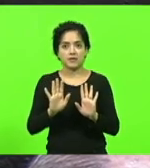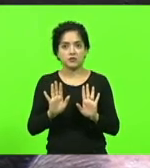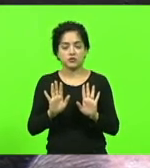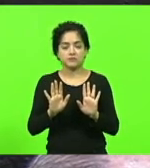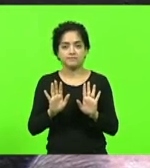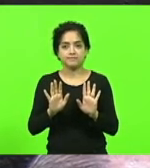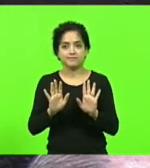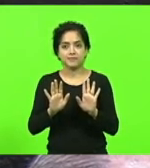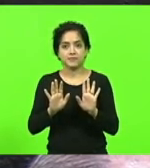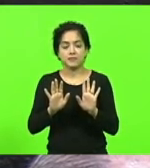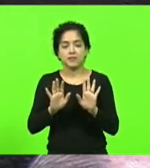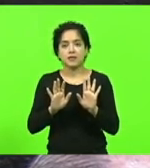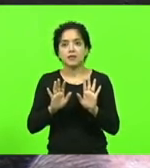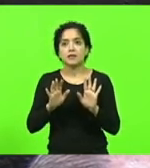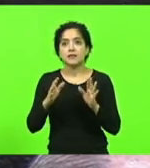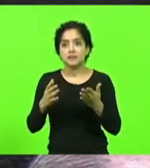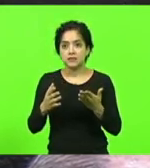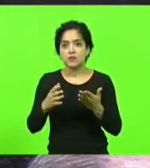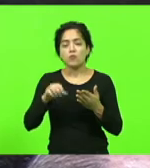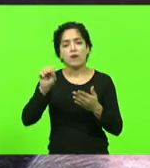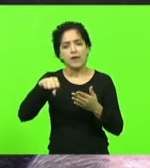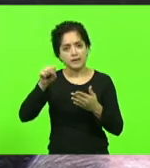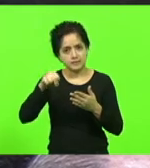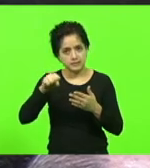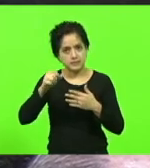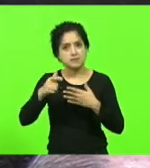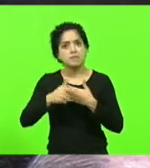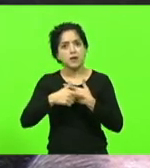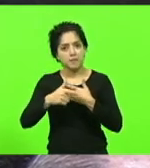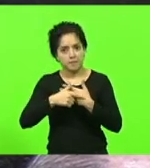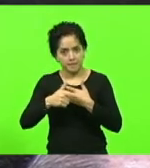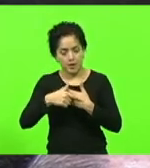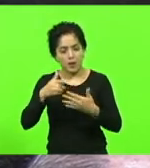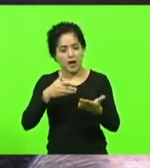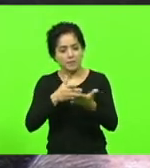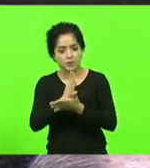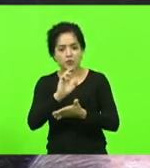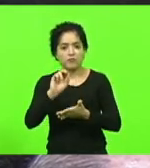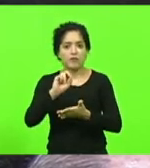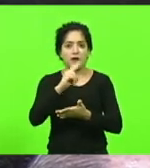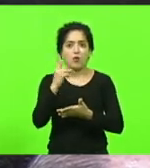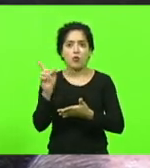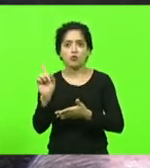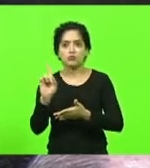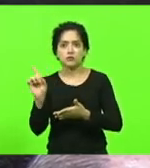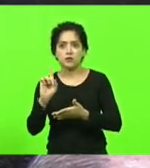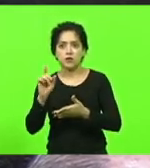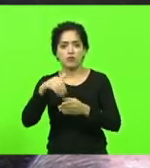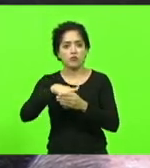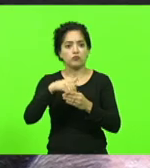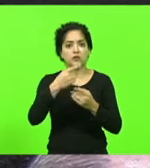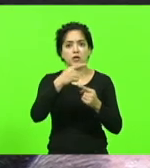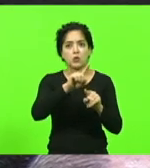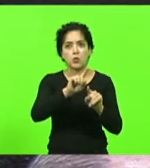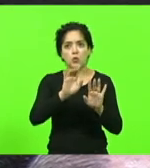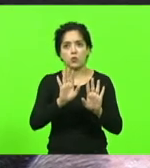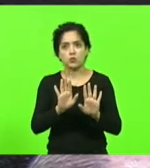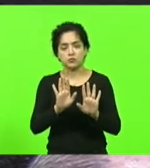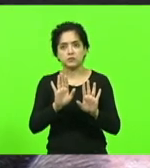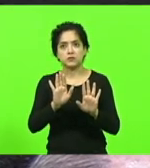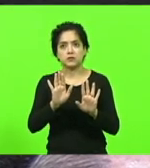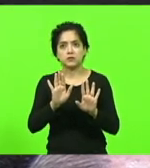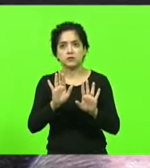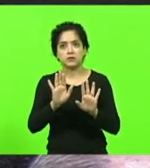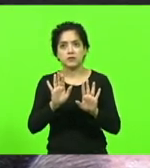rebater os argumentos é sim papel dessa casa votar aprovar ou não podem até votar contra a moção que o deputado